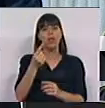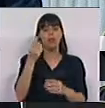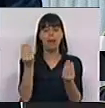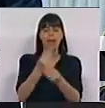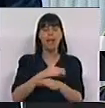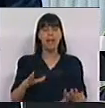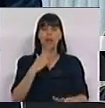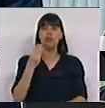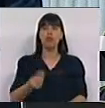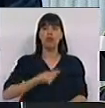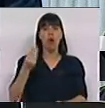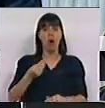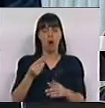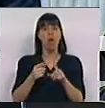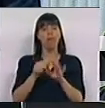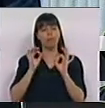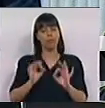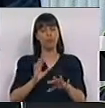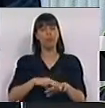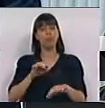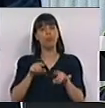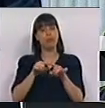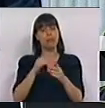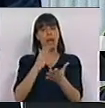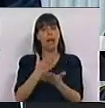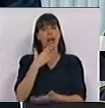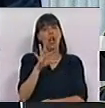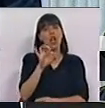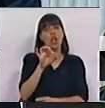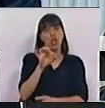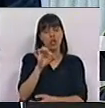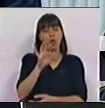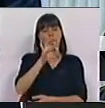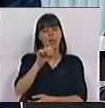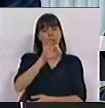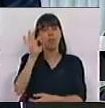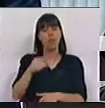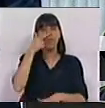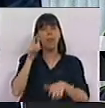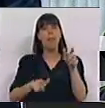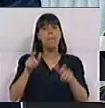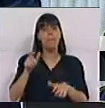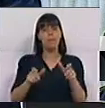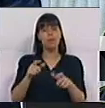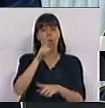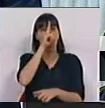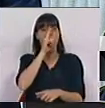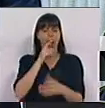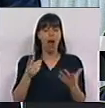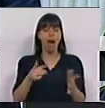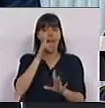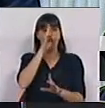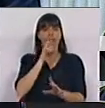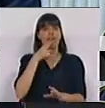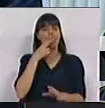das crianças e dos jovens, atendendo mesmo ao facto de que será até aos 18 anos que 80% das pessoas ganham o hábito e a